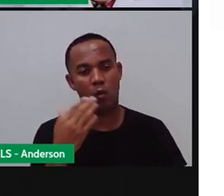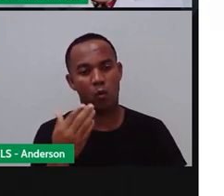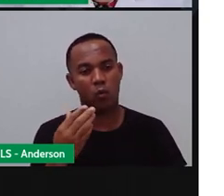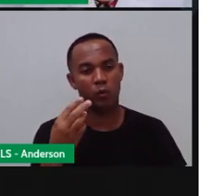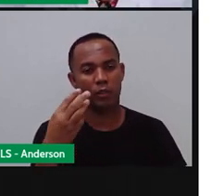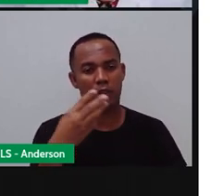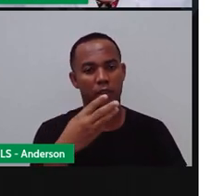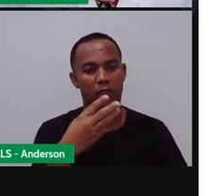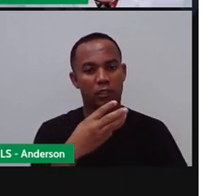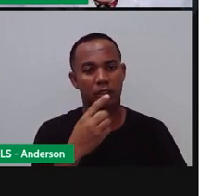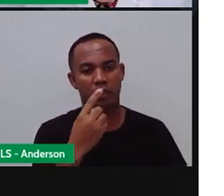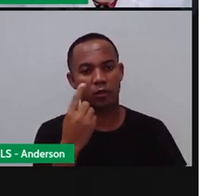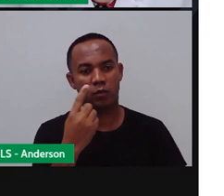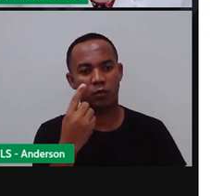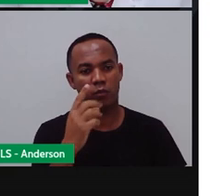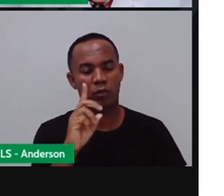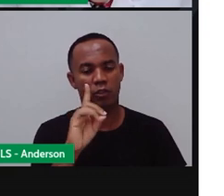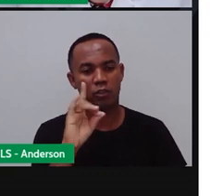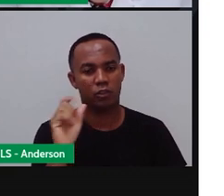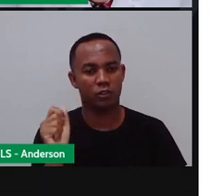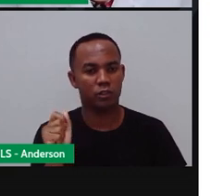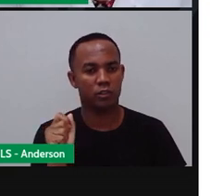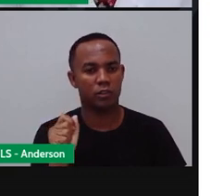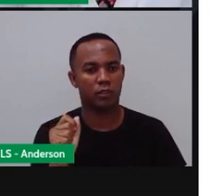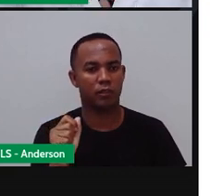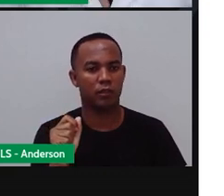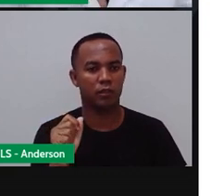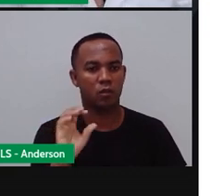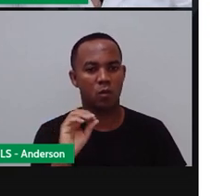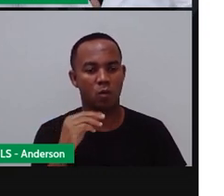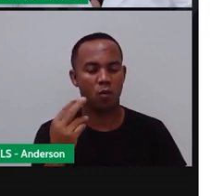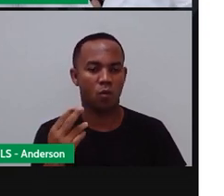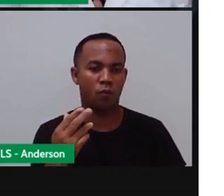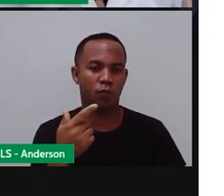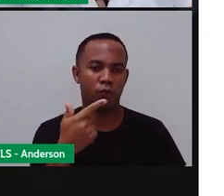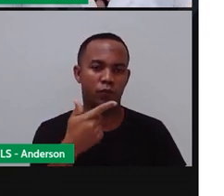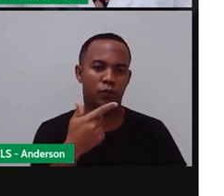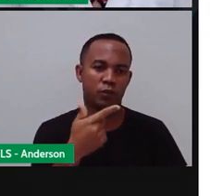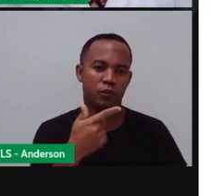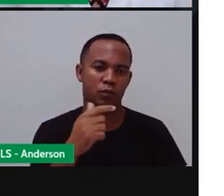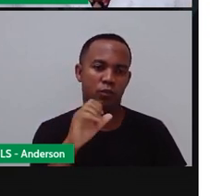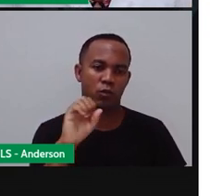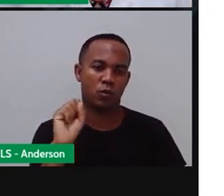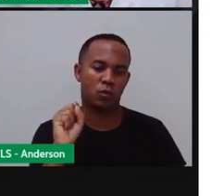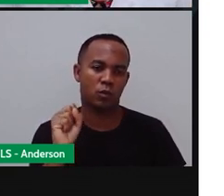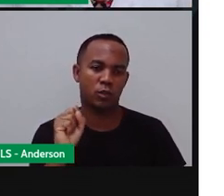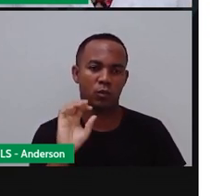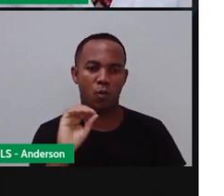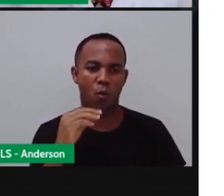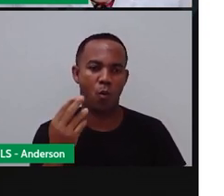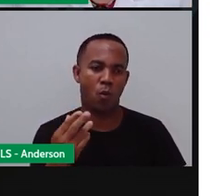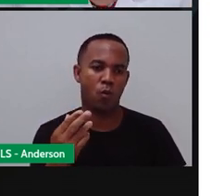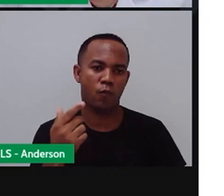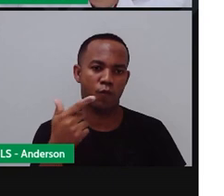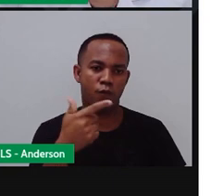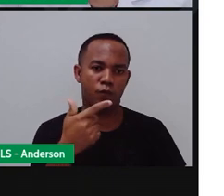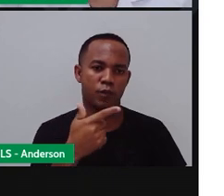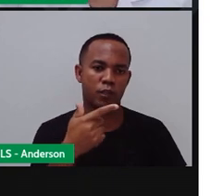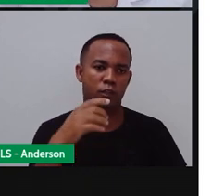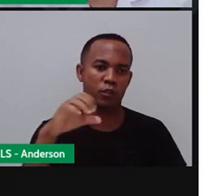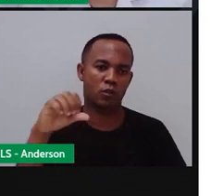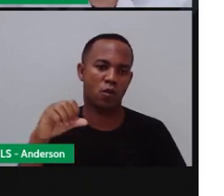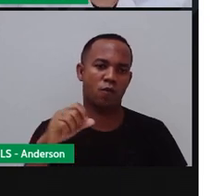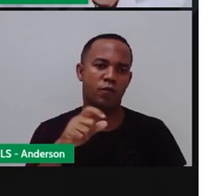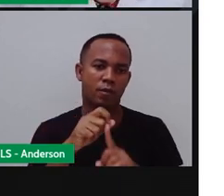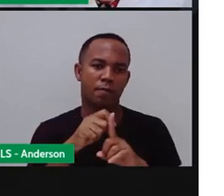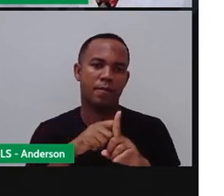mas fevereiro possui vinte e oito ou vinte e nove, como a Pro acabou de explicar. O mês, ele